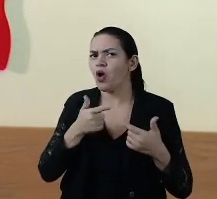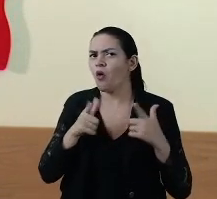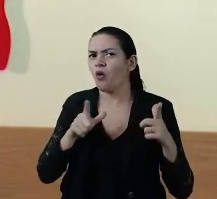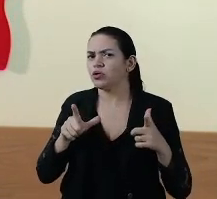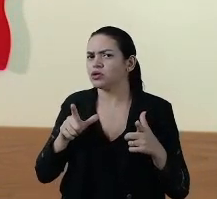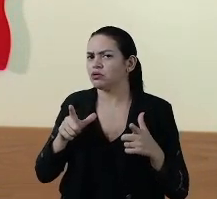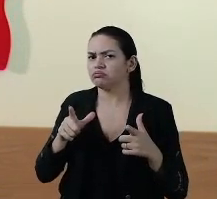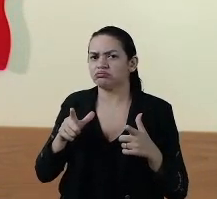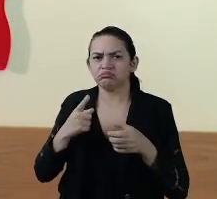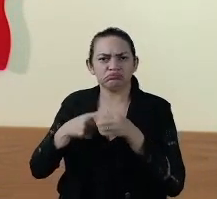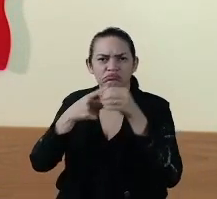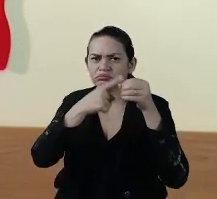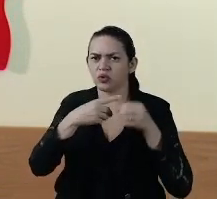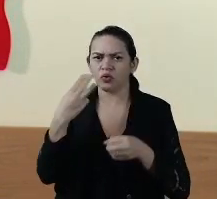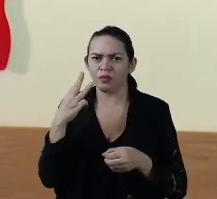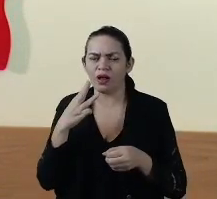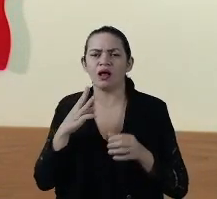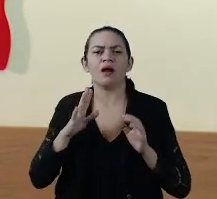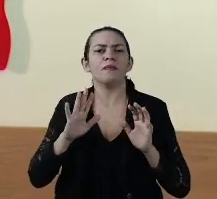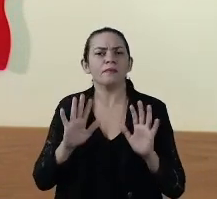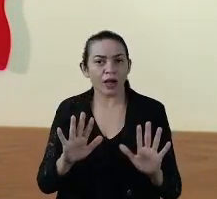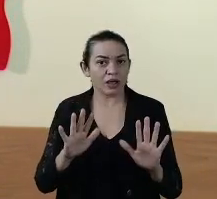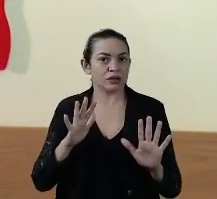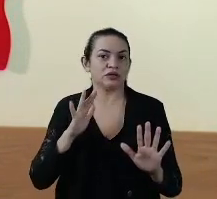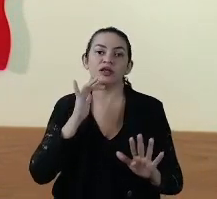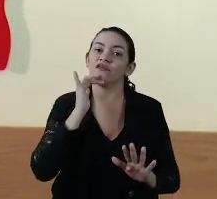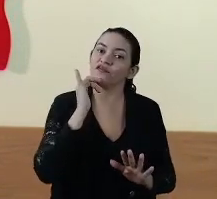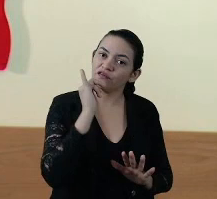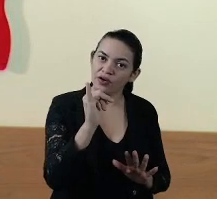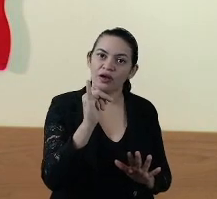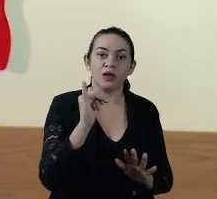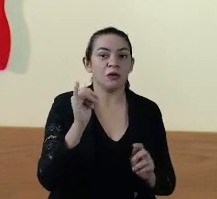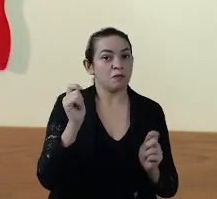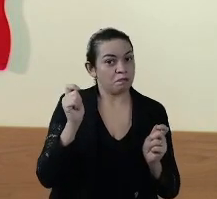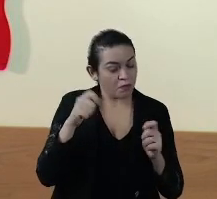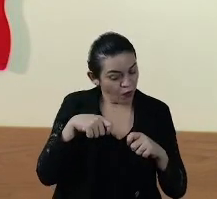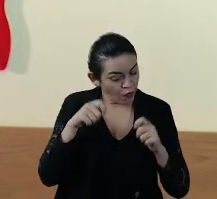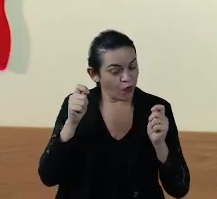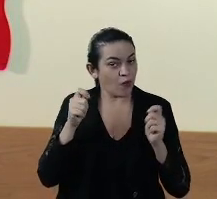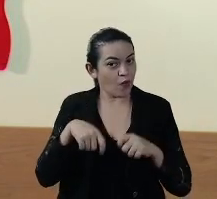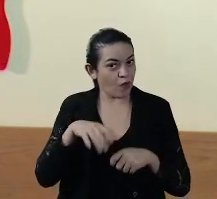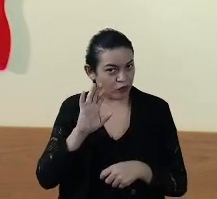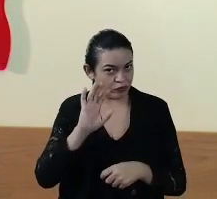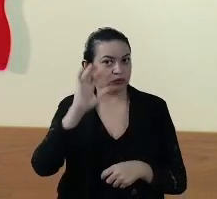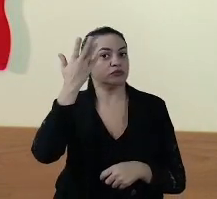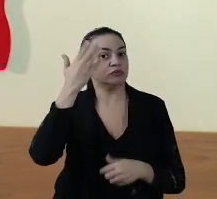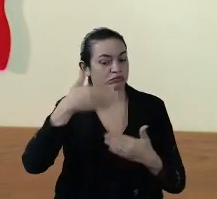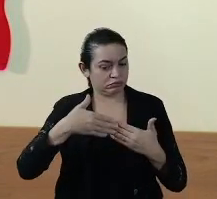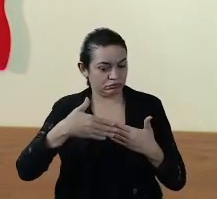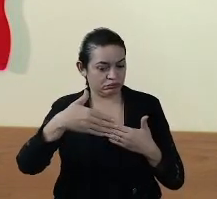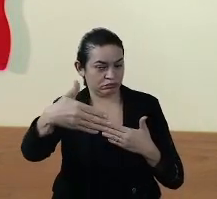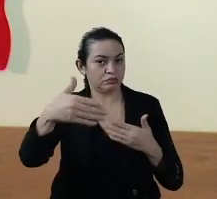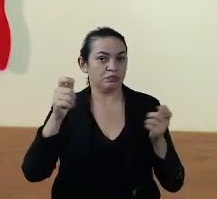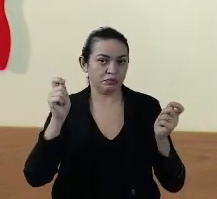cidade do Maranhão. Mas quero afirmar, desde logo, que é uma possibilidade concreta,